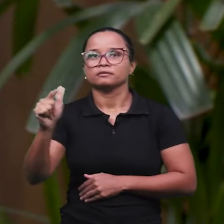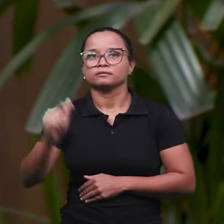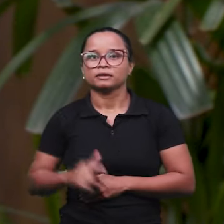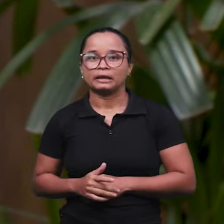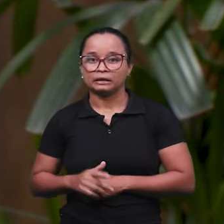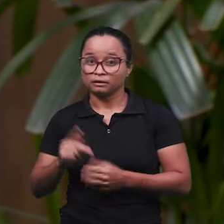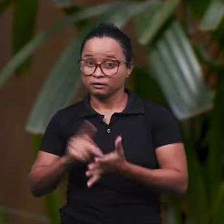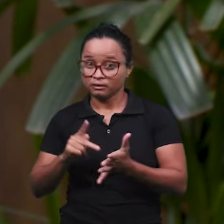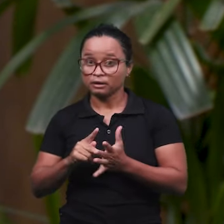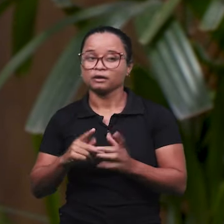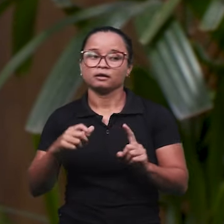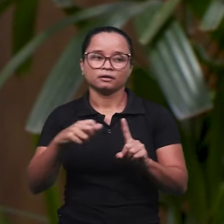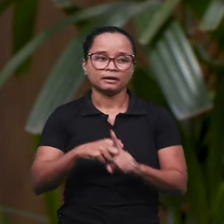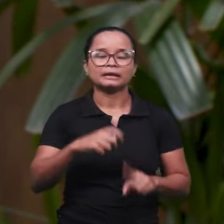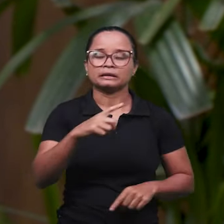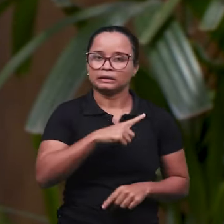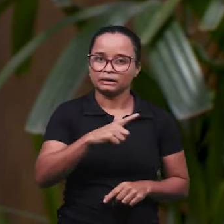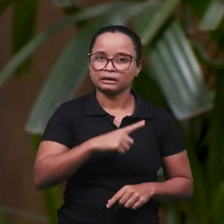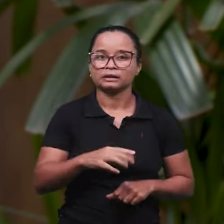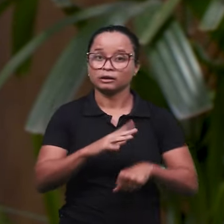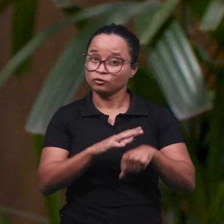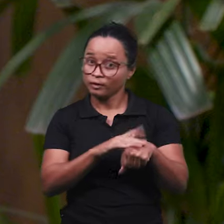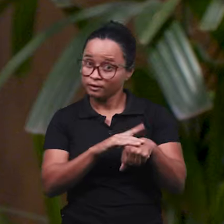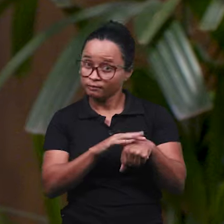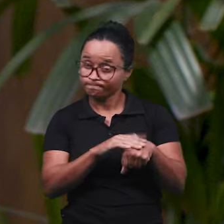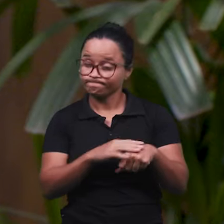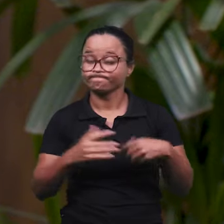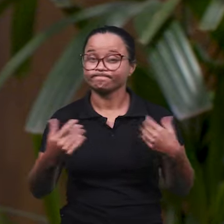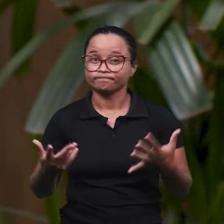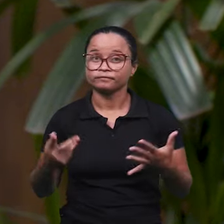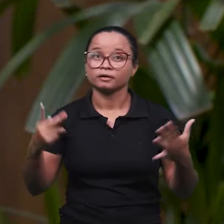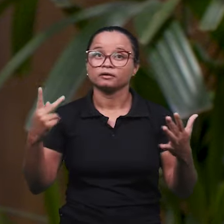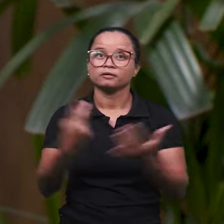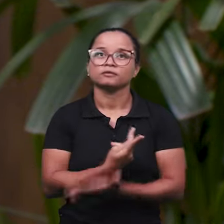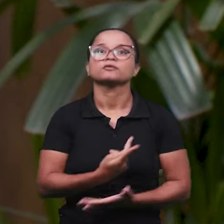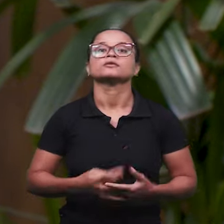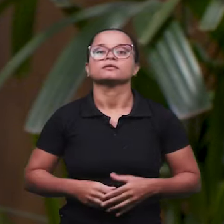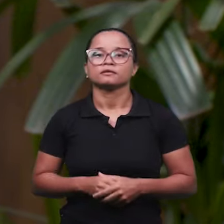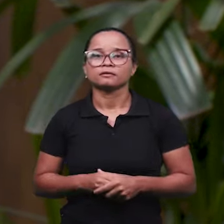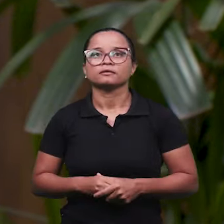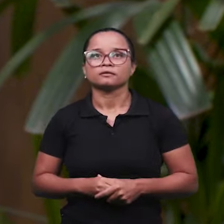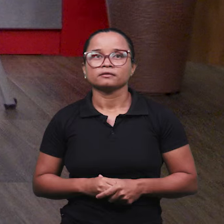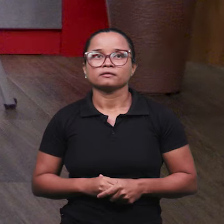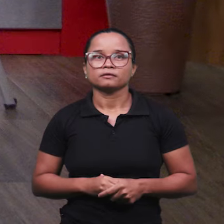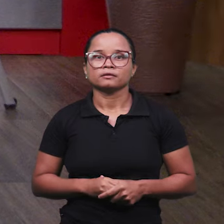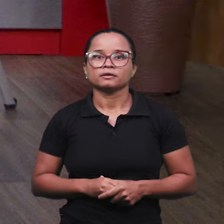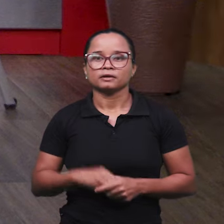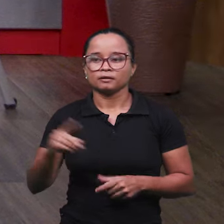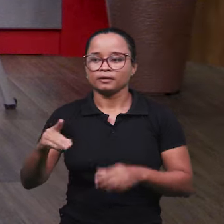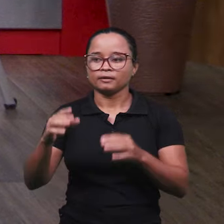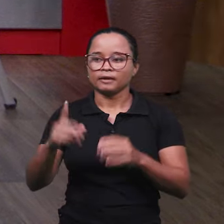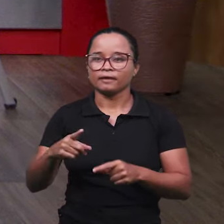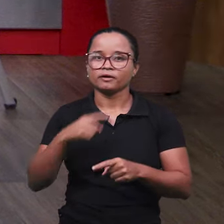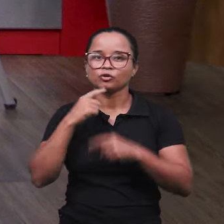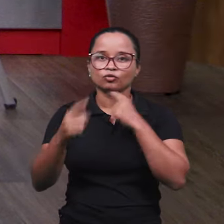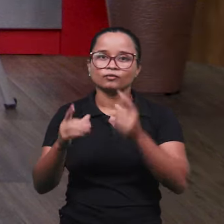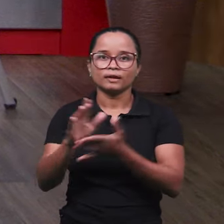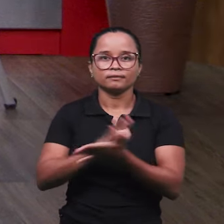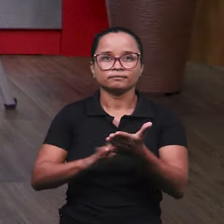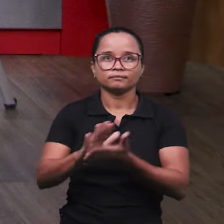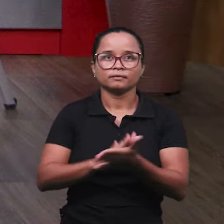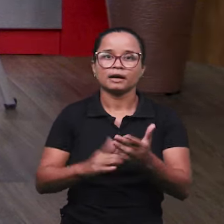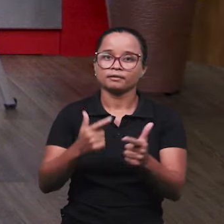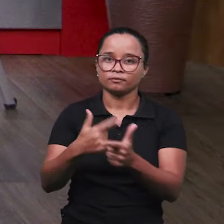que realmente ele tem um acidente, que realmente ele tem a doença, ele vai conseguir o benefício. Está tudo certo, ninguém vai questionar nada. O único